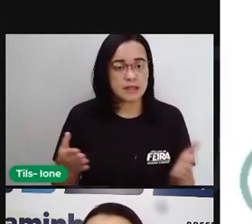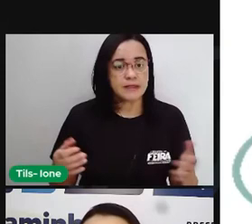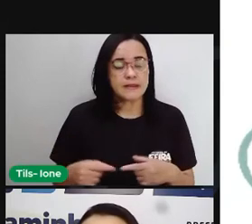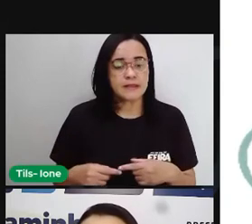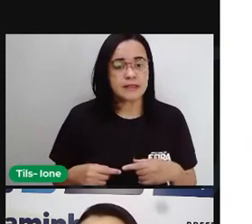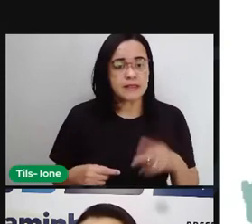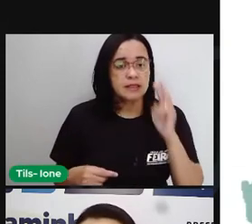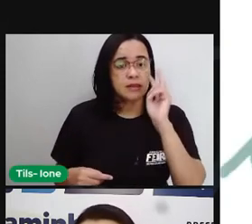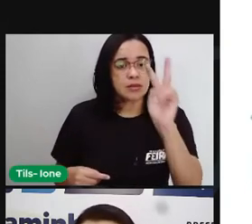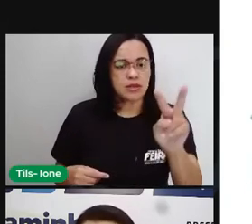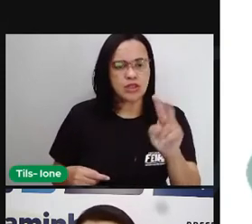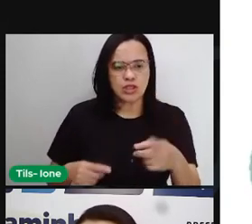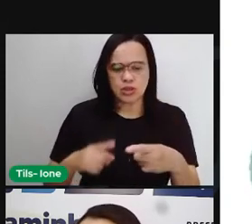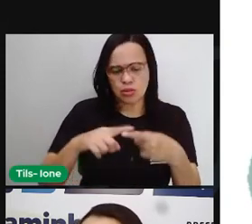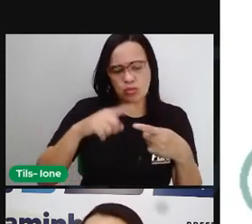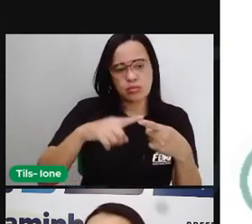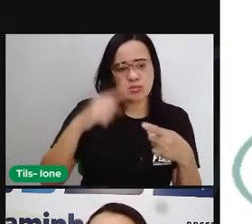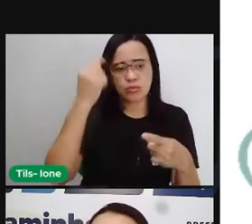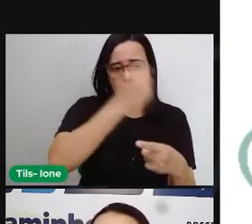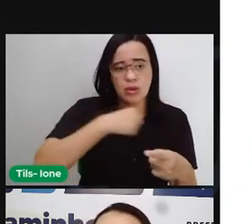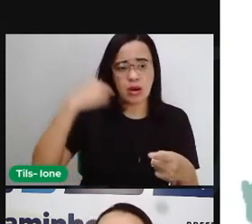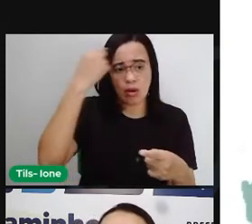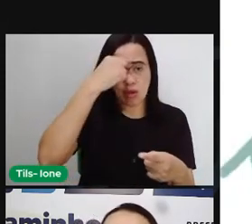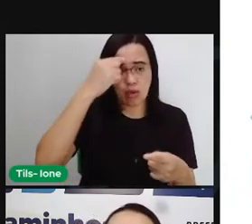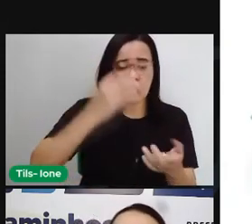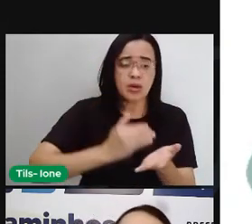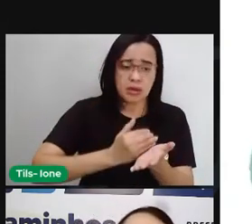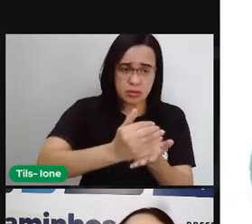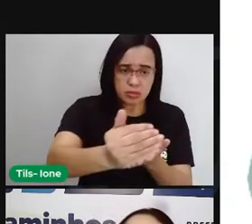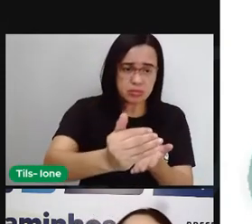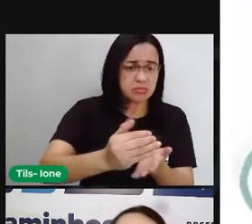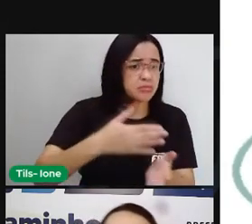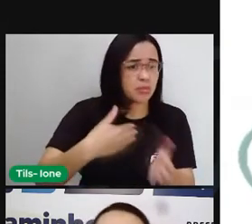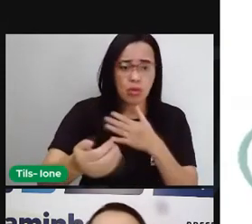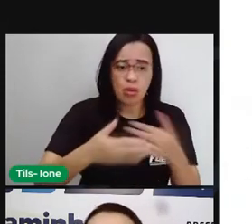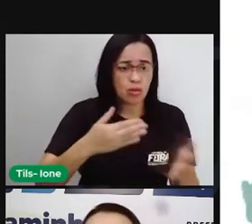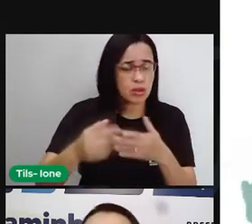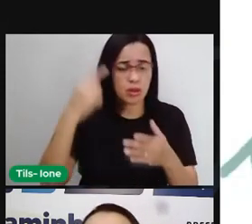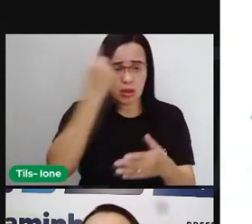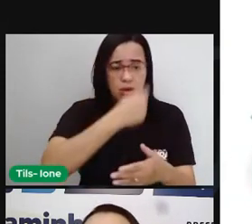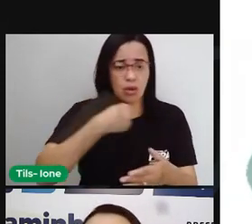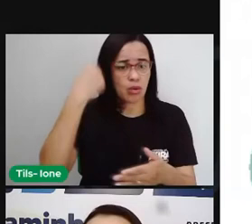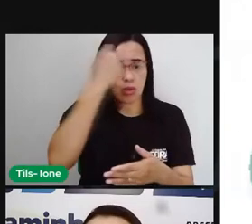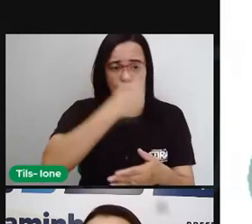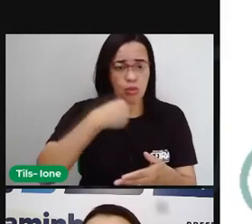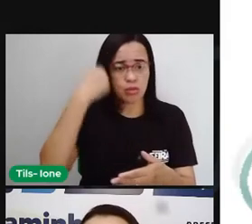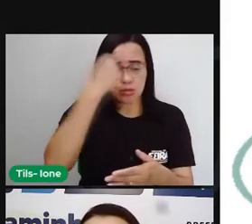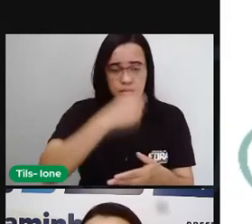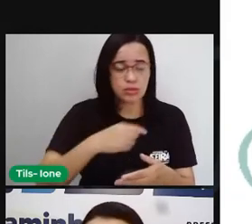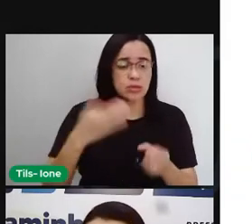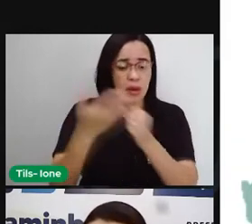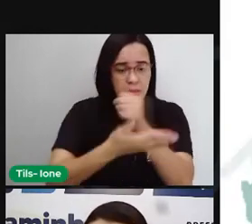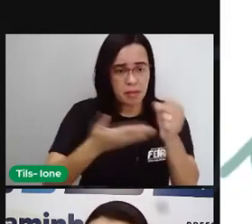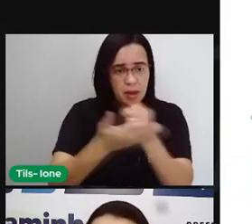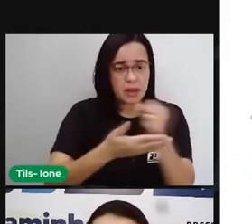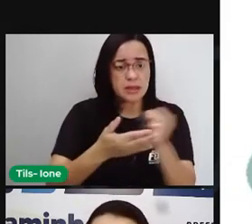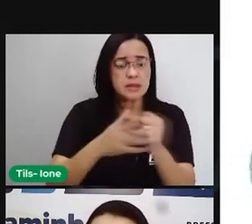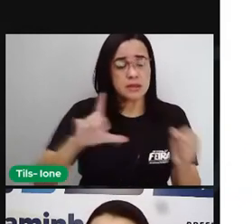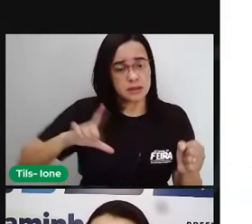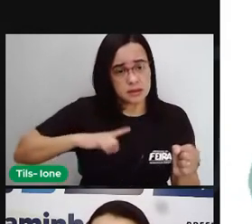posso encontrar o valor pra 3 horas e qualquer outra quantidade de horas, né? Que o problema possa aí solicitar.